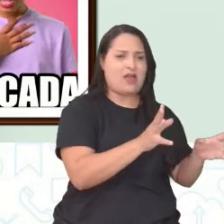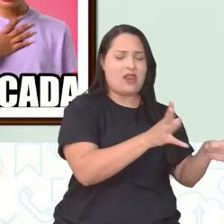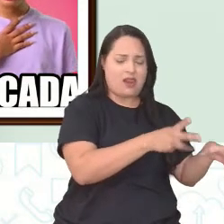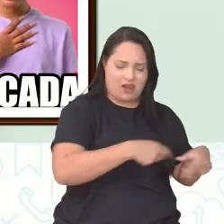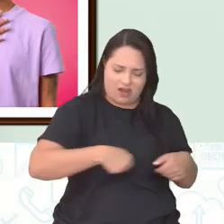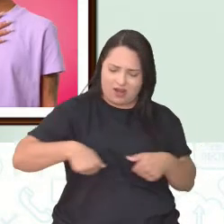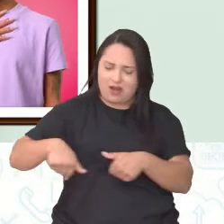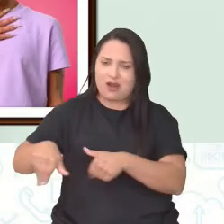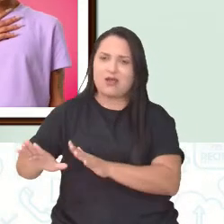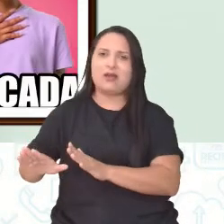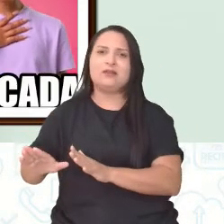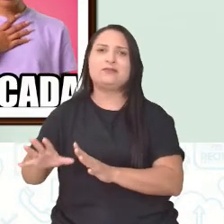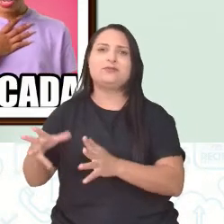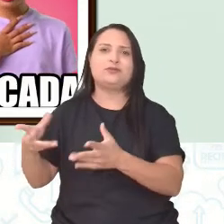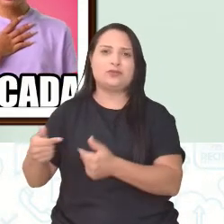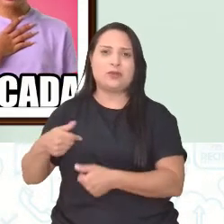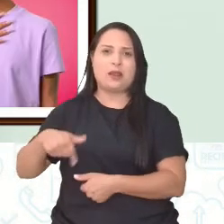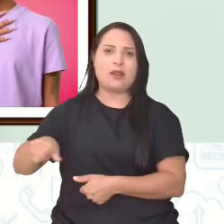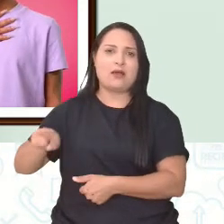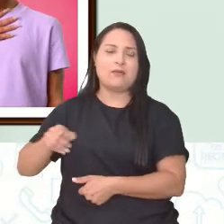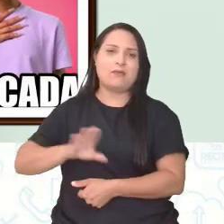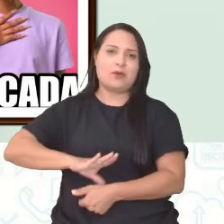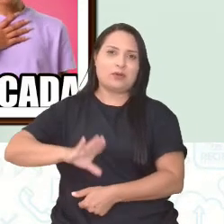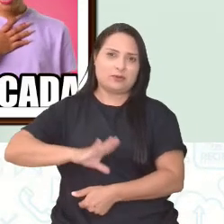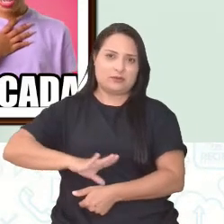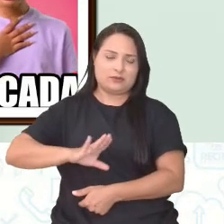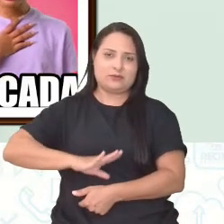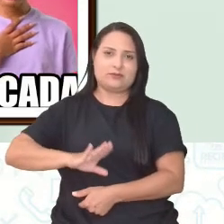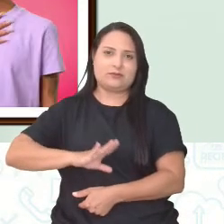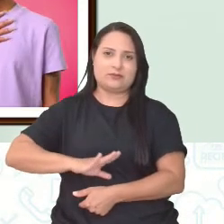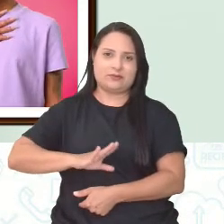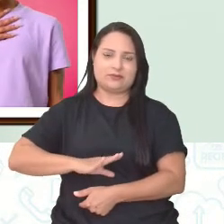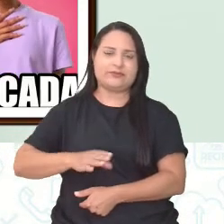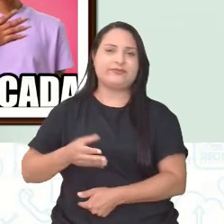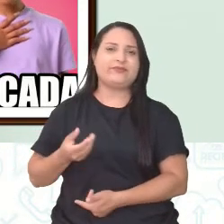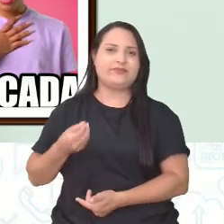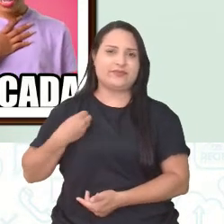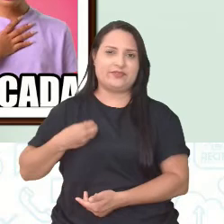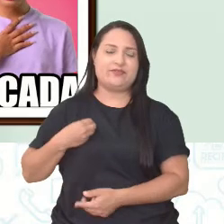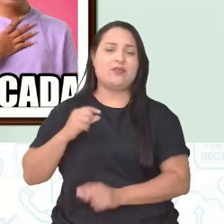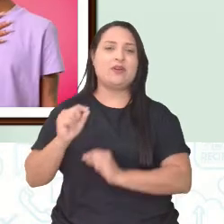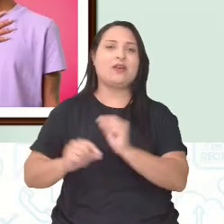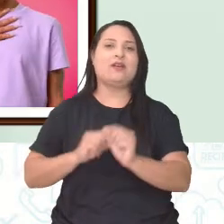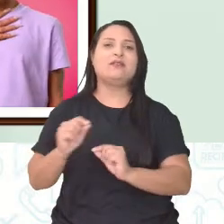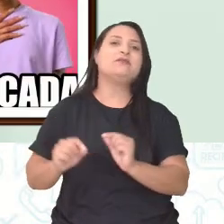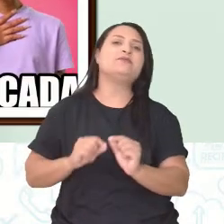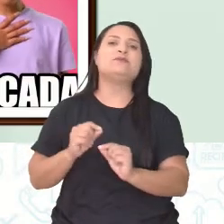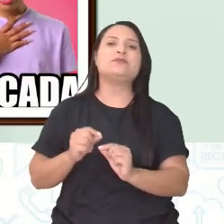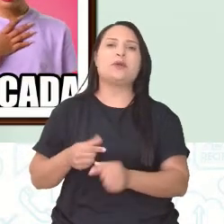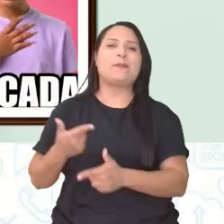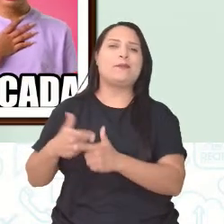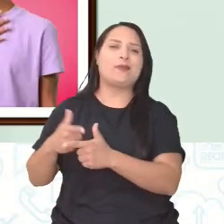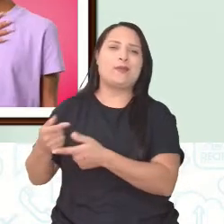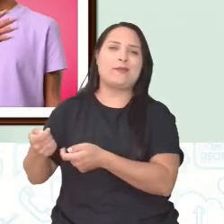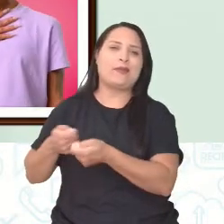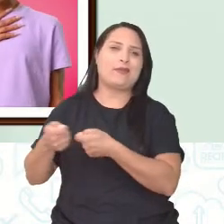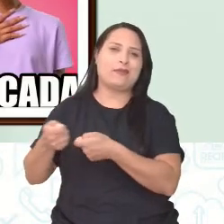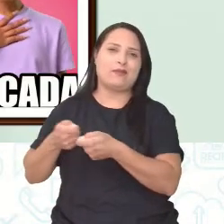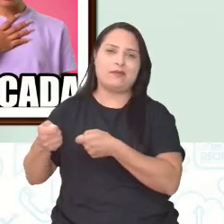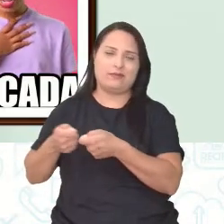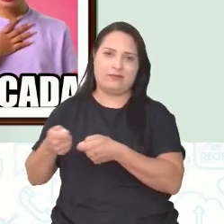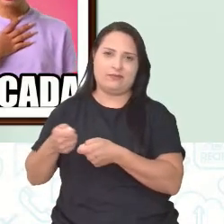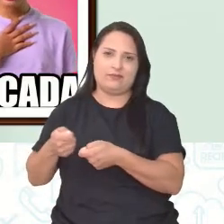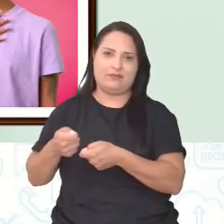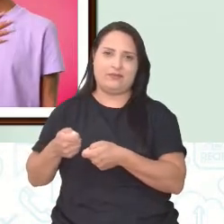tudo, se embora lá para Portugal. E fora que Portugal vivia a crise, né? Então, ele pega,